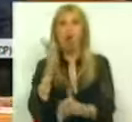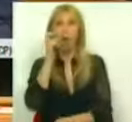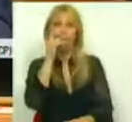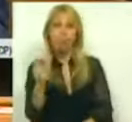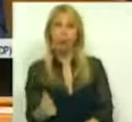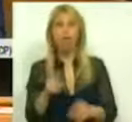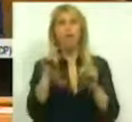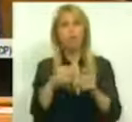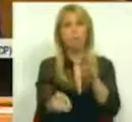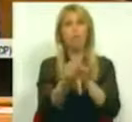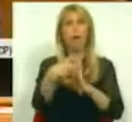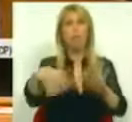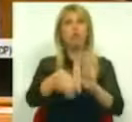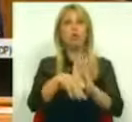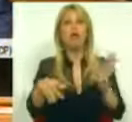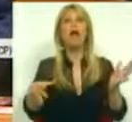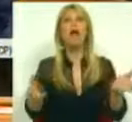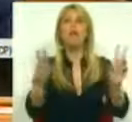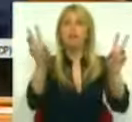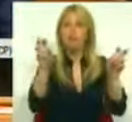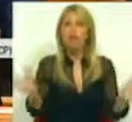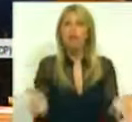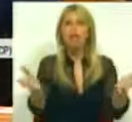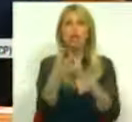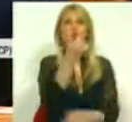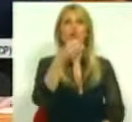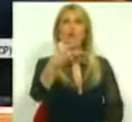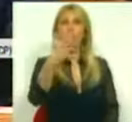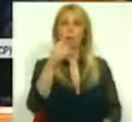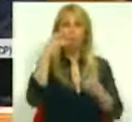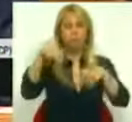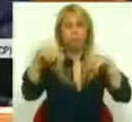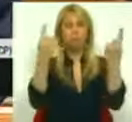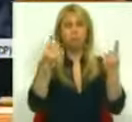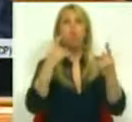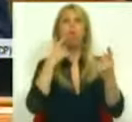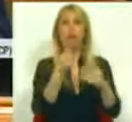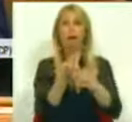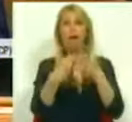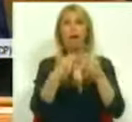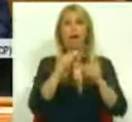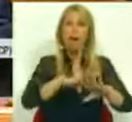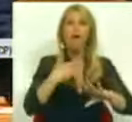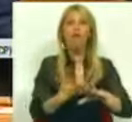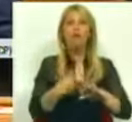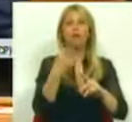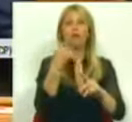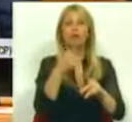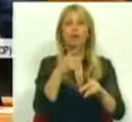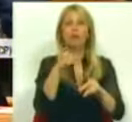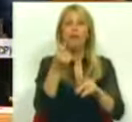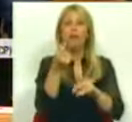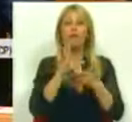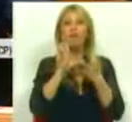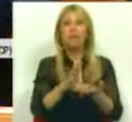Estímulo 2012, que representa um esforço financeiro de 100 milhões para combater o desemprego